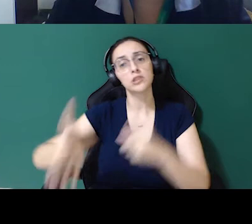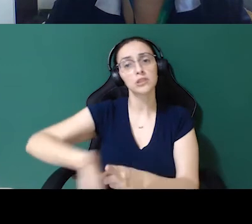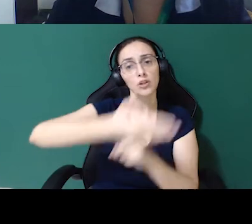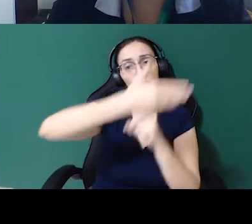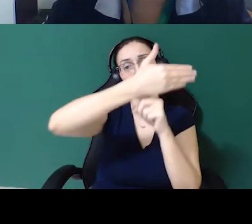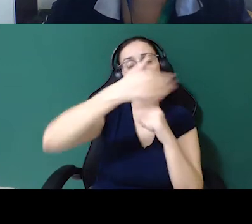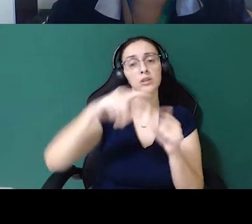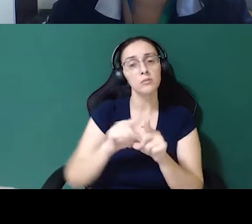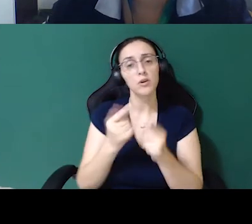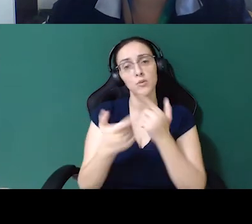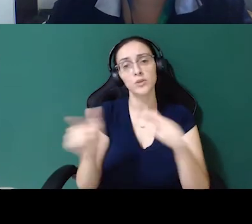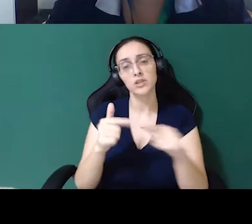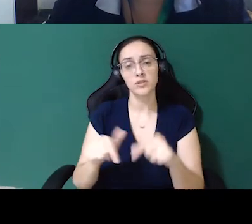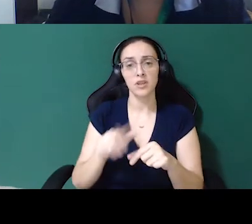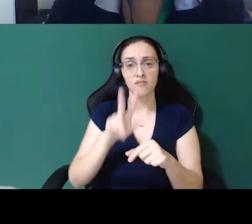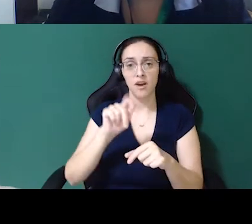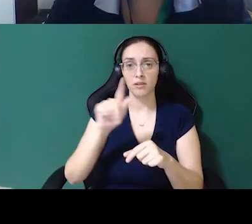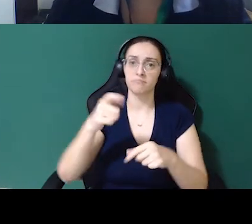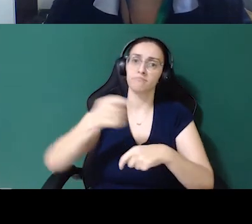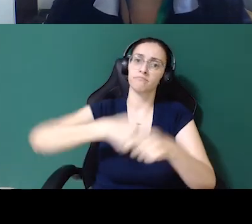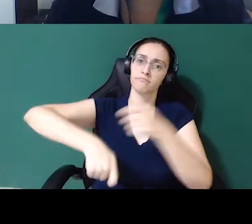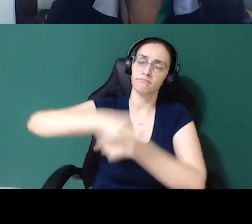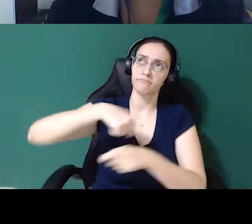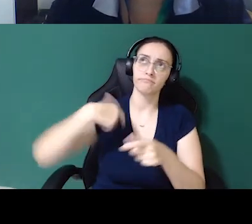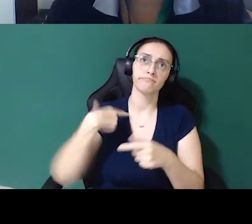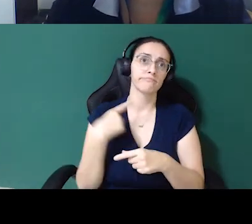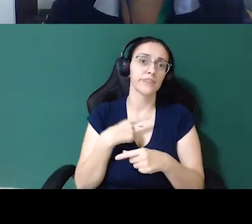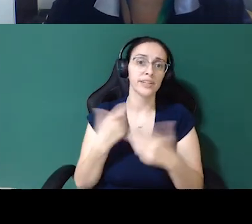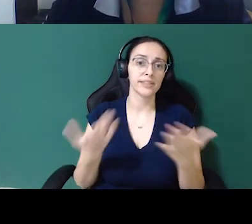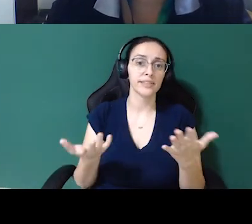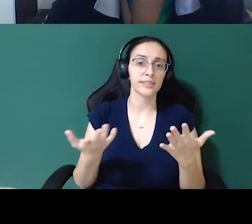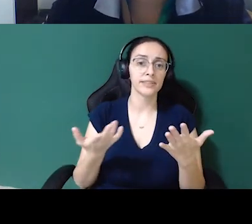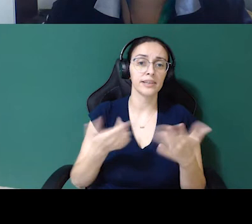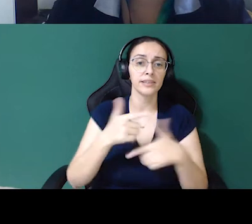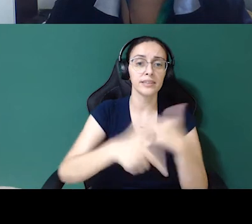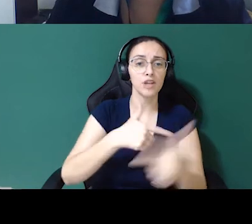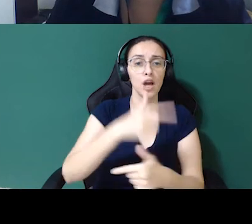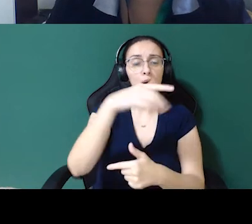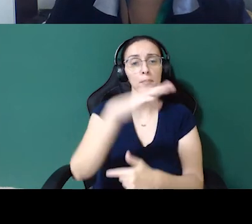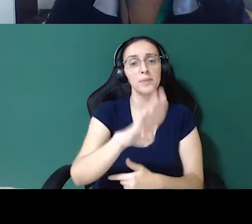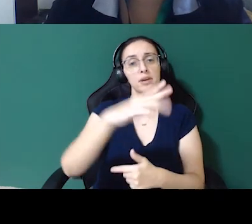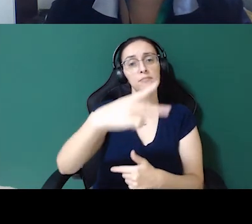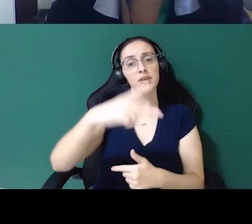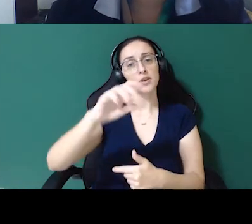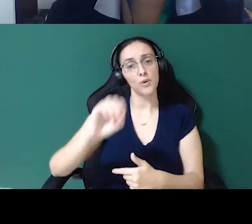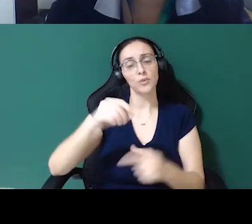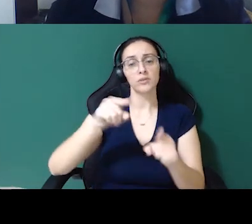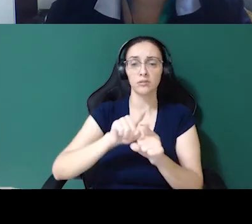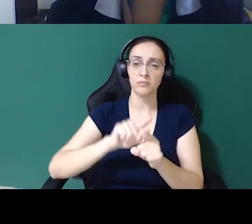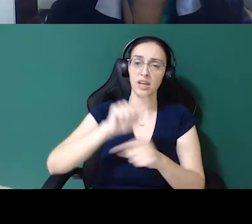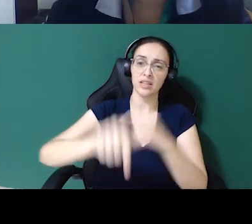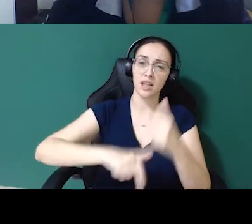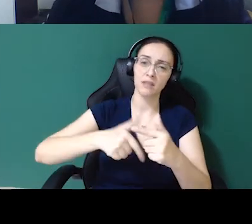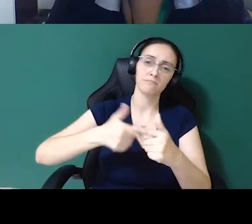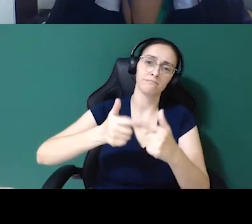a gente tem outras vagas administrativas, ou vagas de serviços de BPO, que as pessoas, né, façam um serviço mais